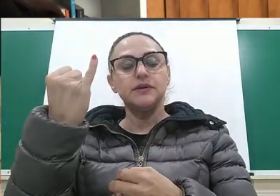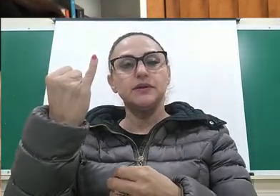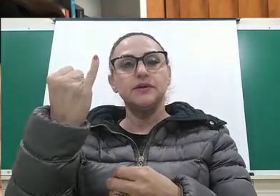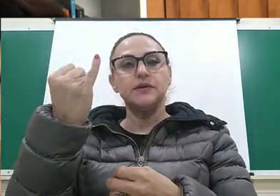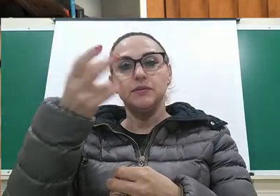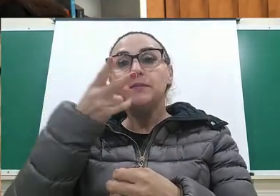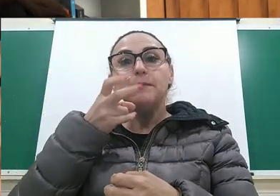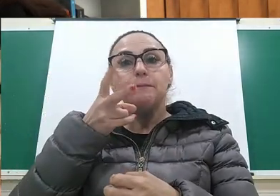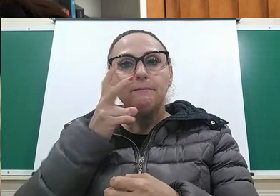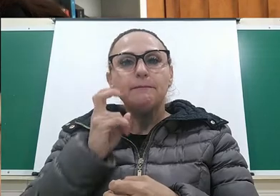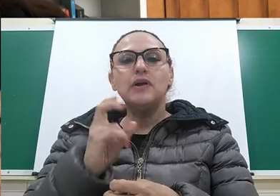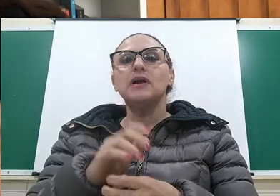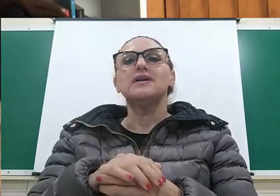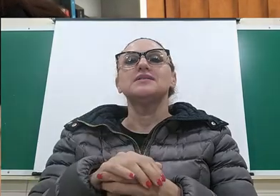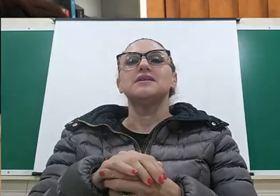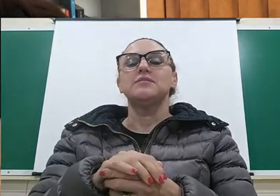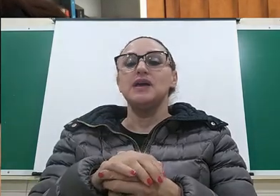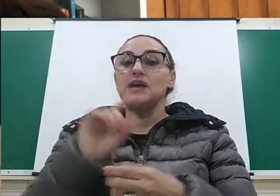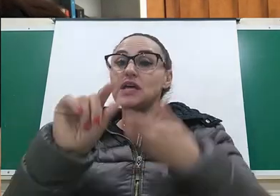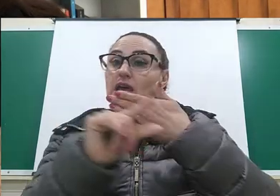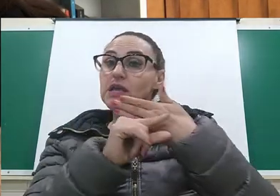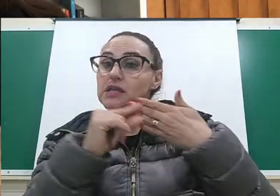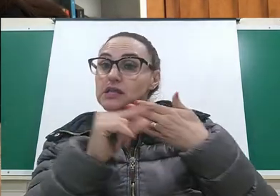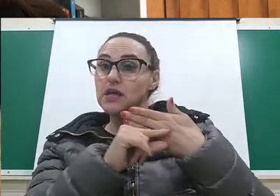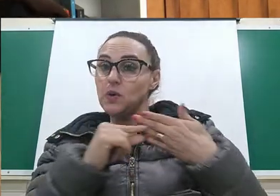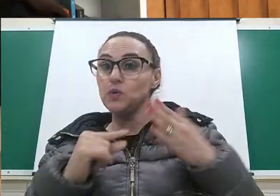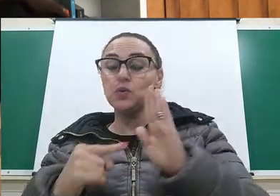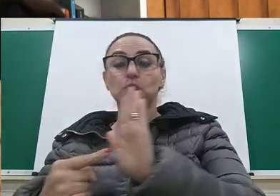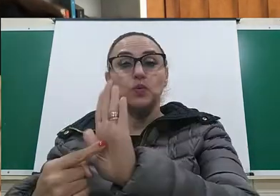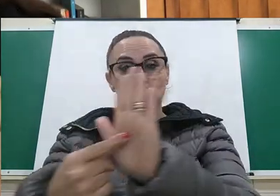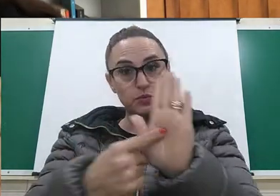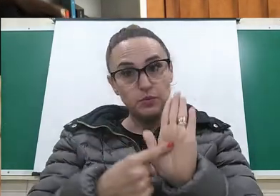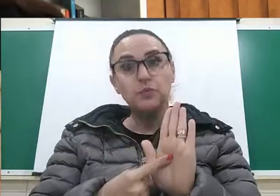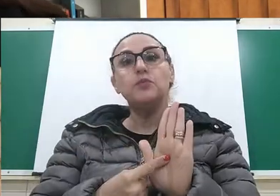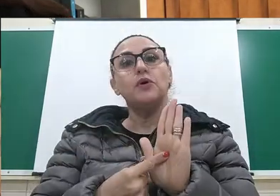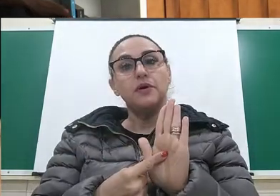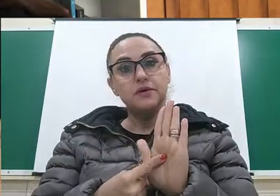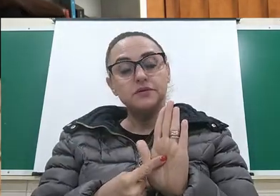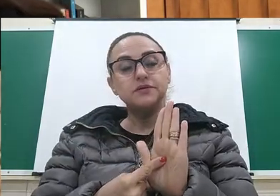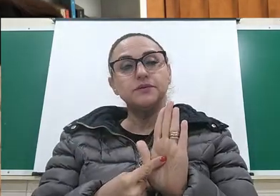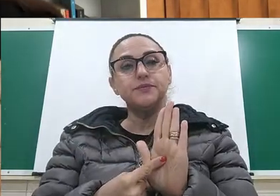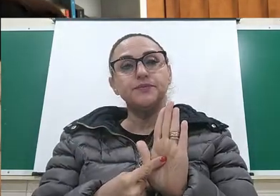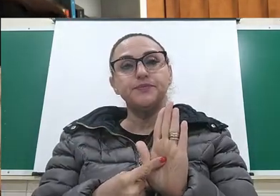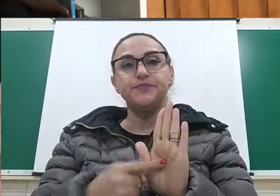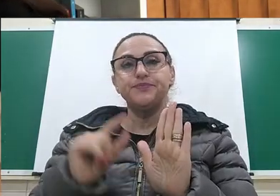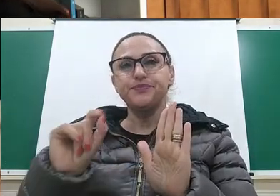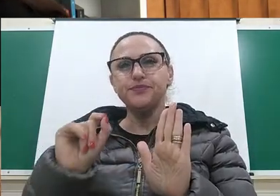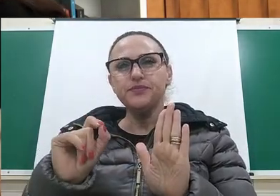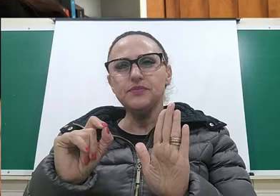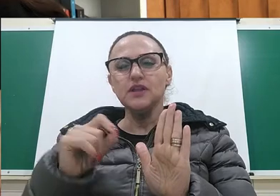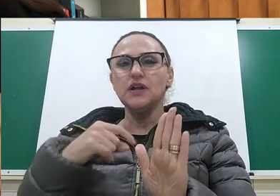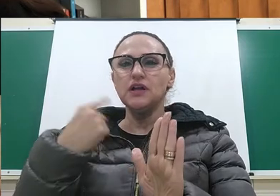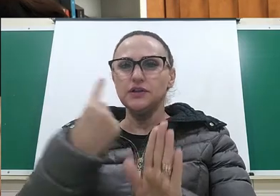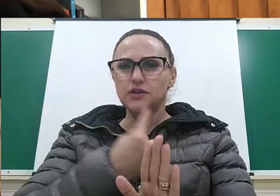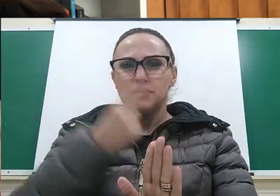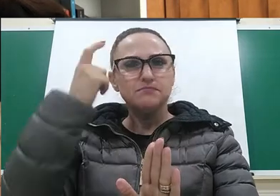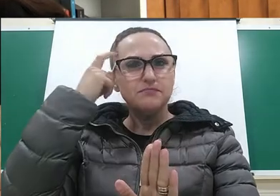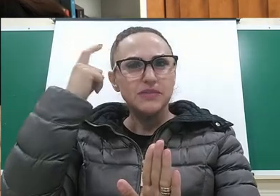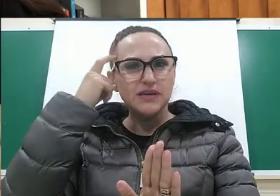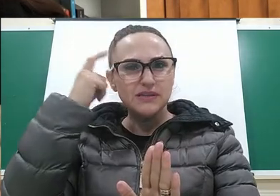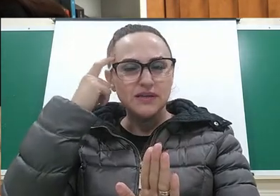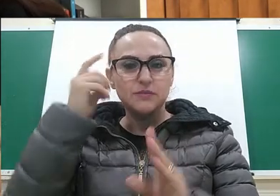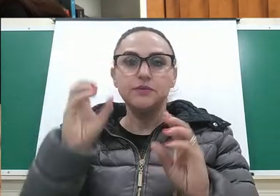consideração, que o Ferreira Júnior aponta também nos seus estudos, no material que está disponível para vocês, é que quando a gente